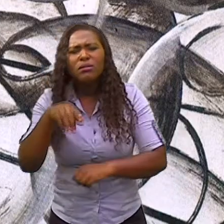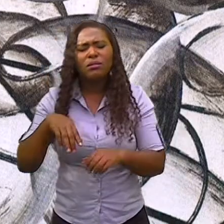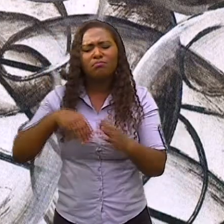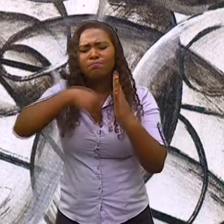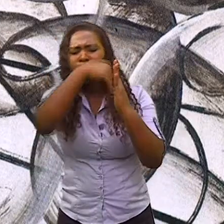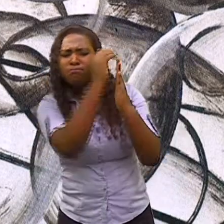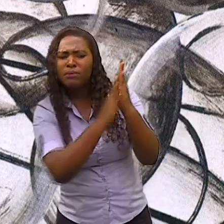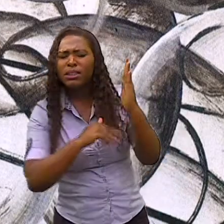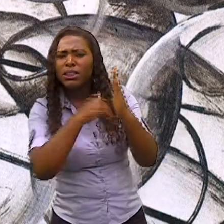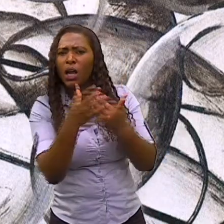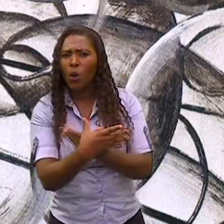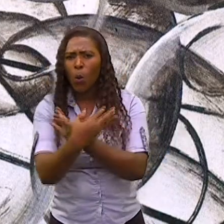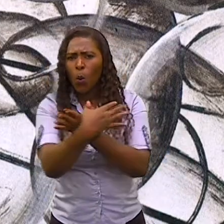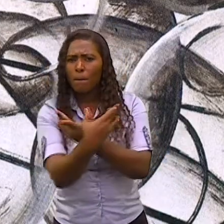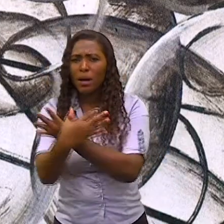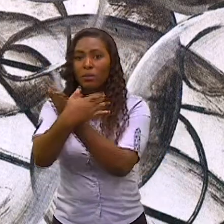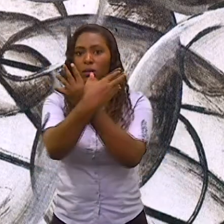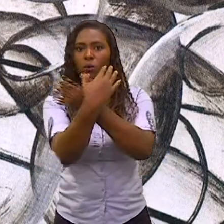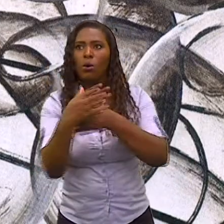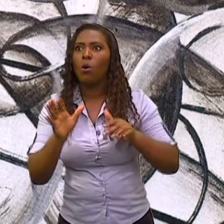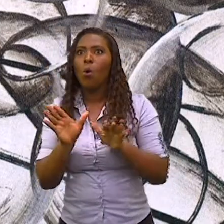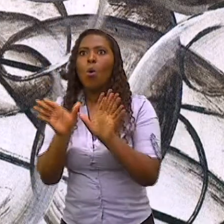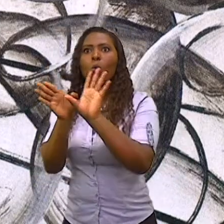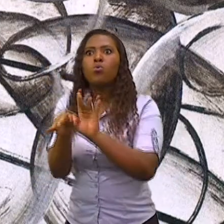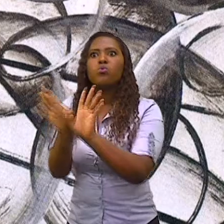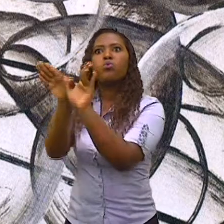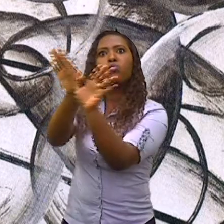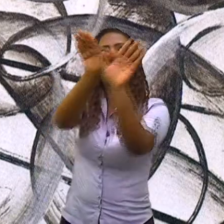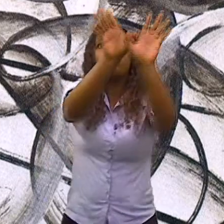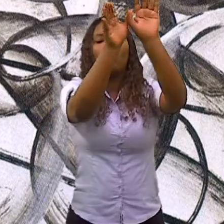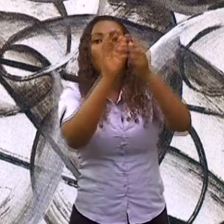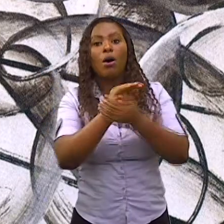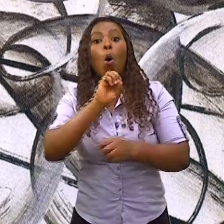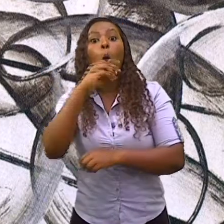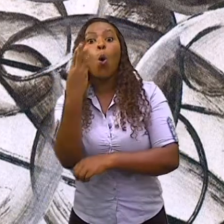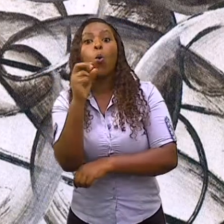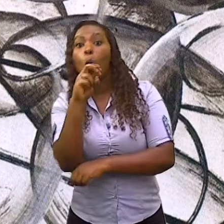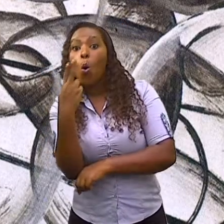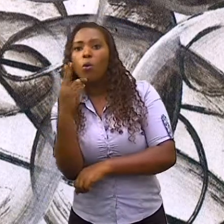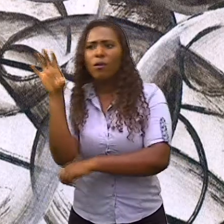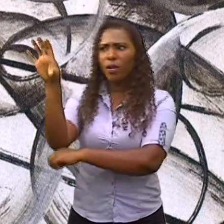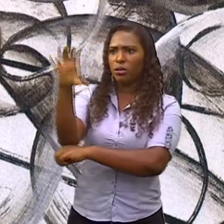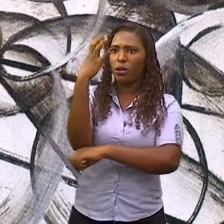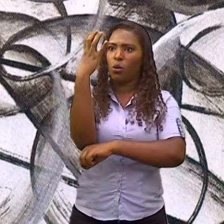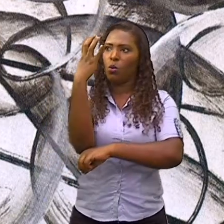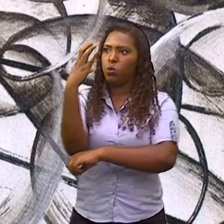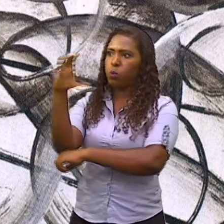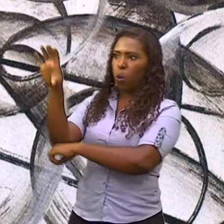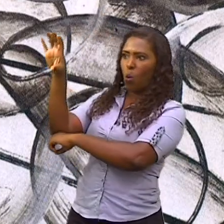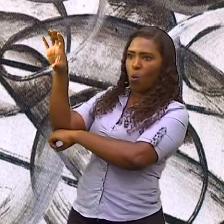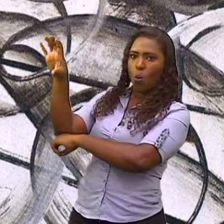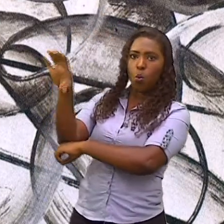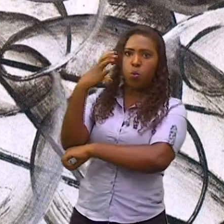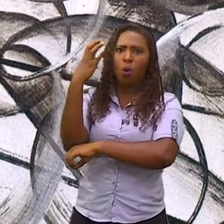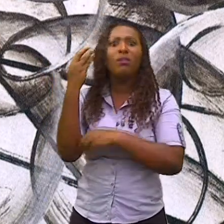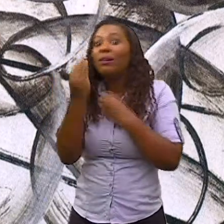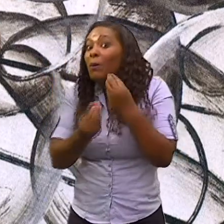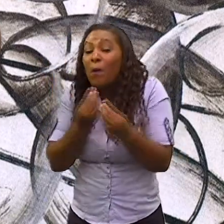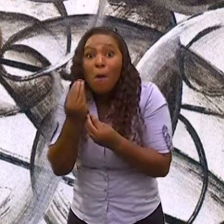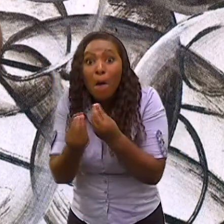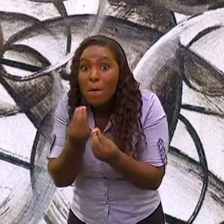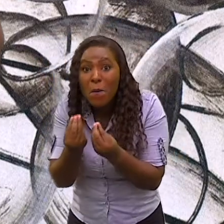um ventilador funcionando. Já pensou? Já pensou? como que isso seria possível?